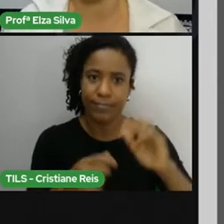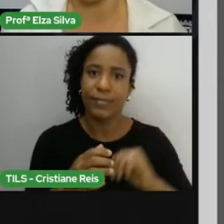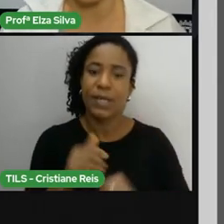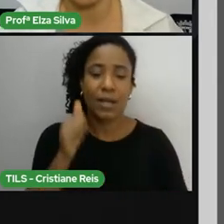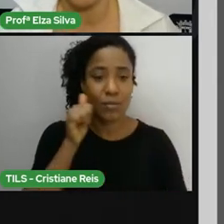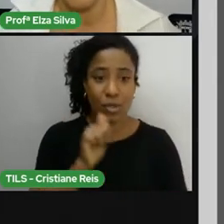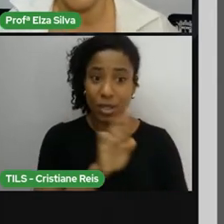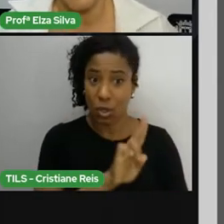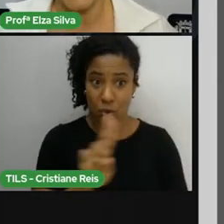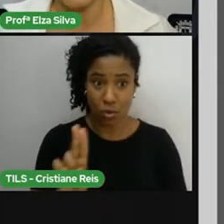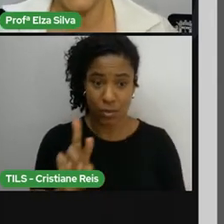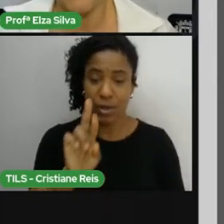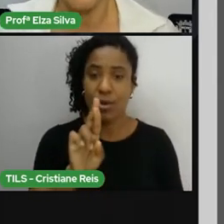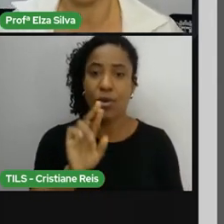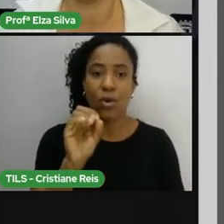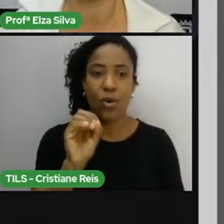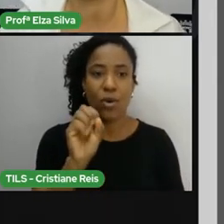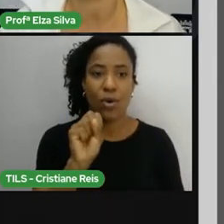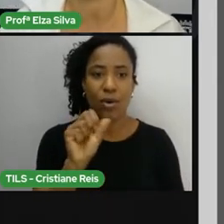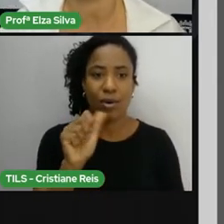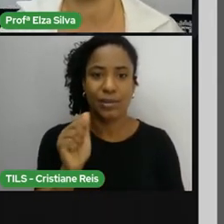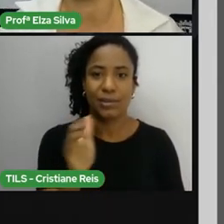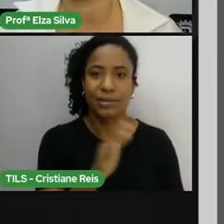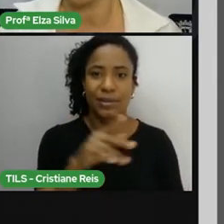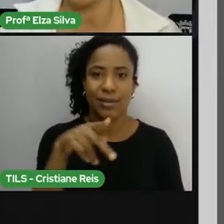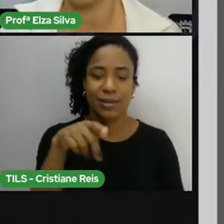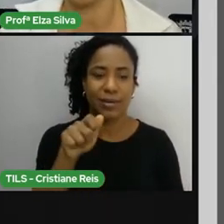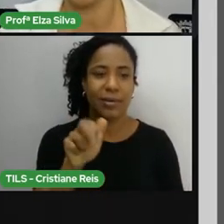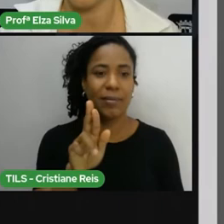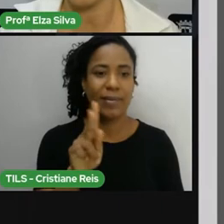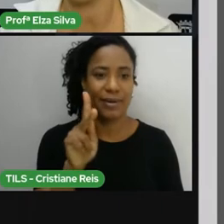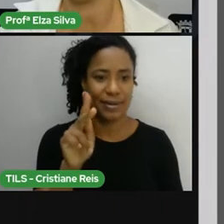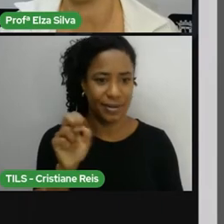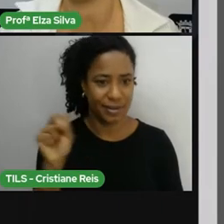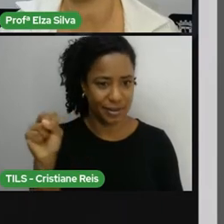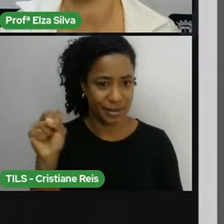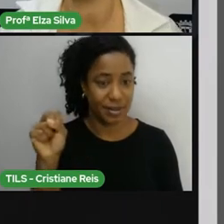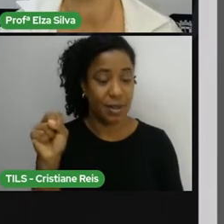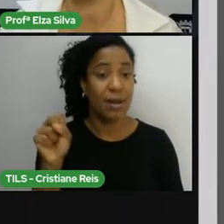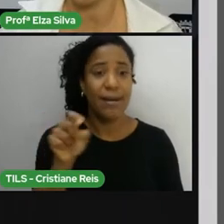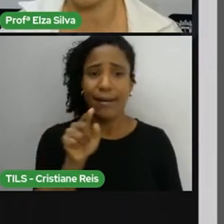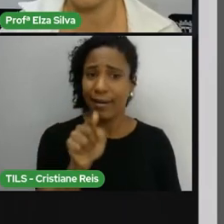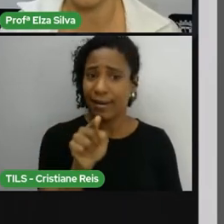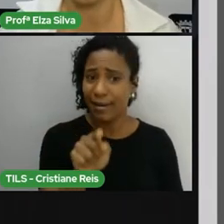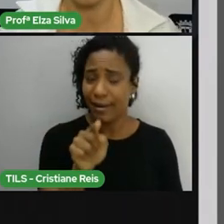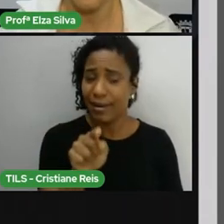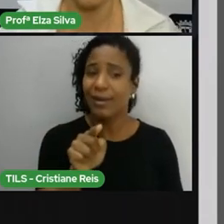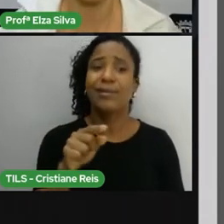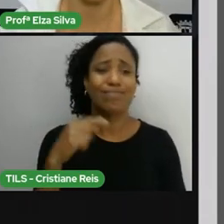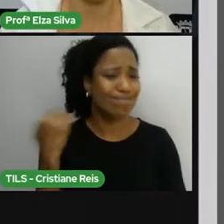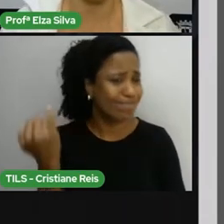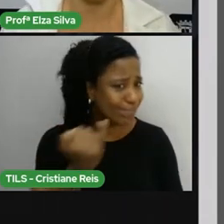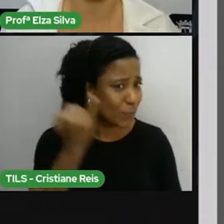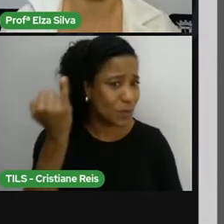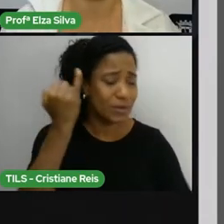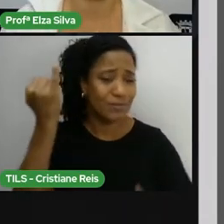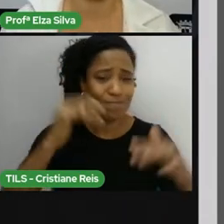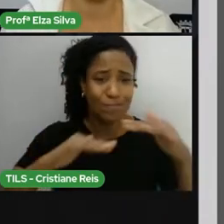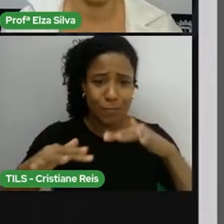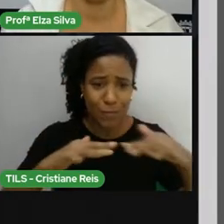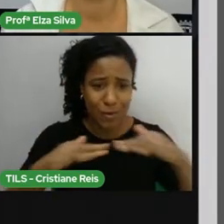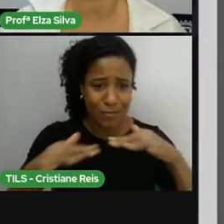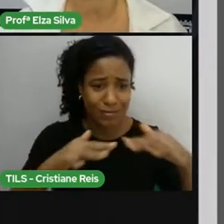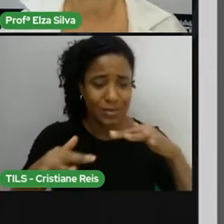Parkes, ela tem uma grande importância também, como Nelson Mandela, na luta contra o racismo.